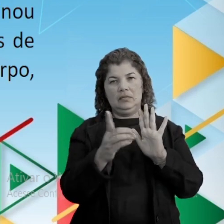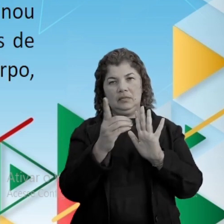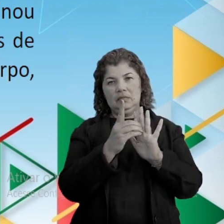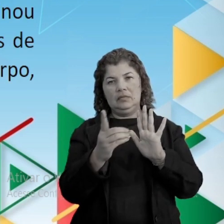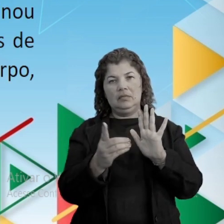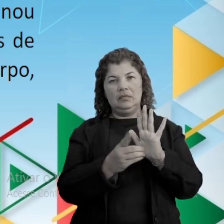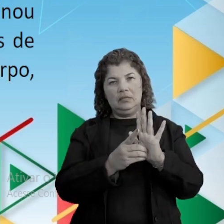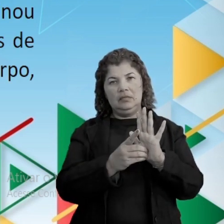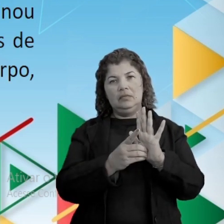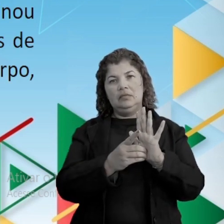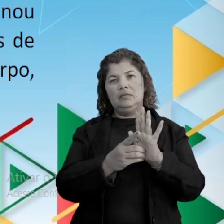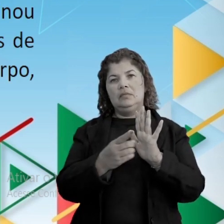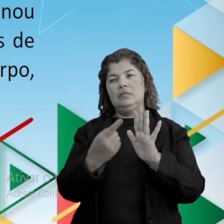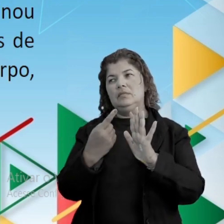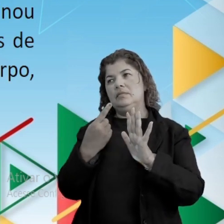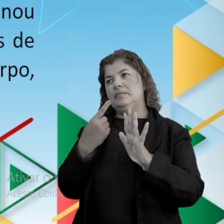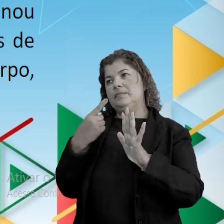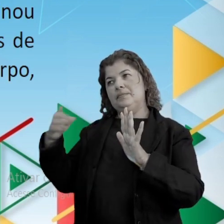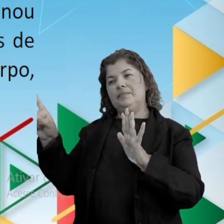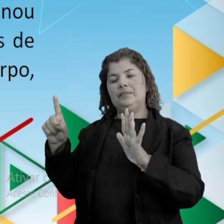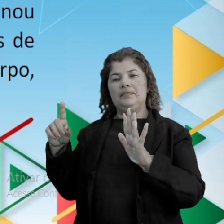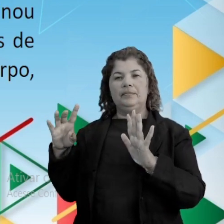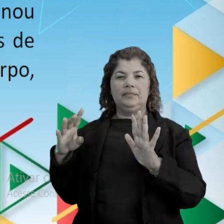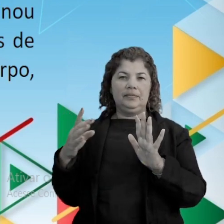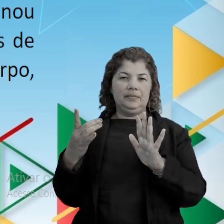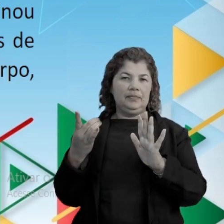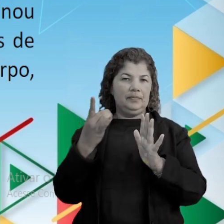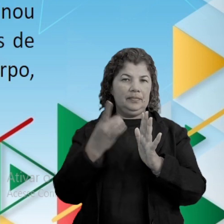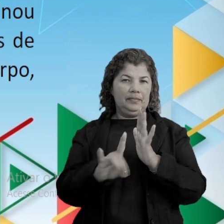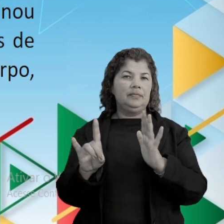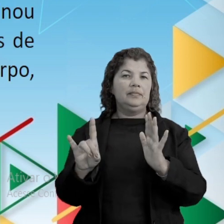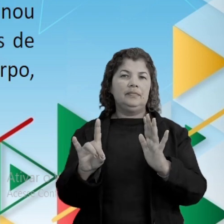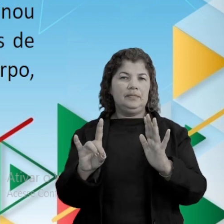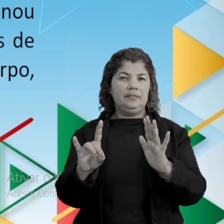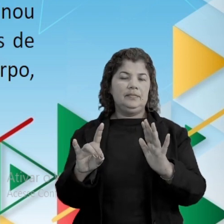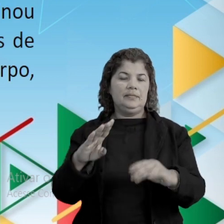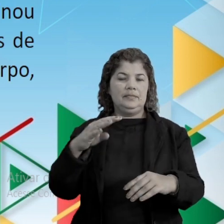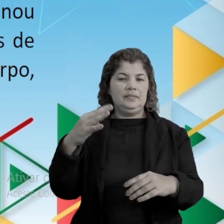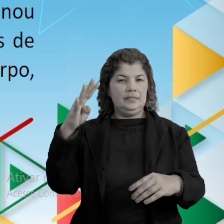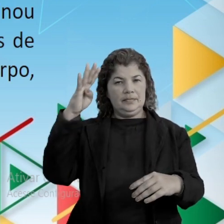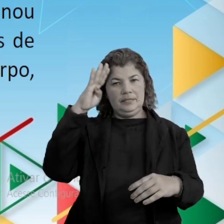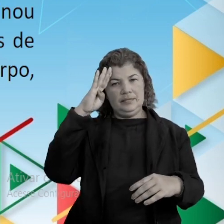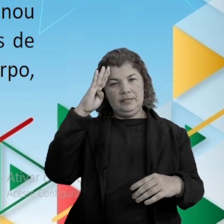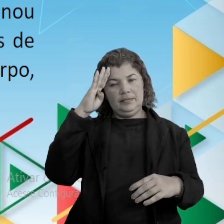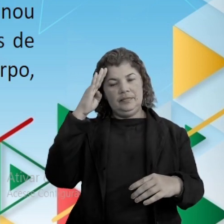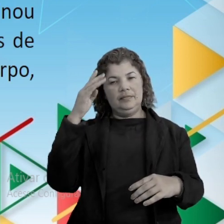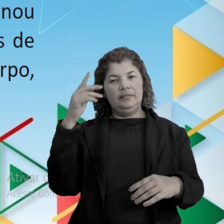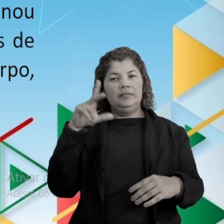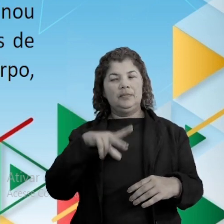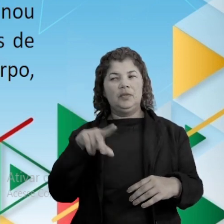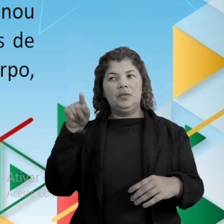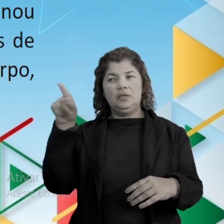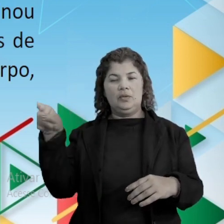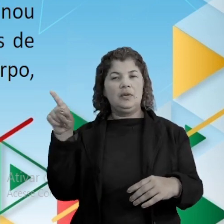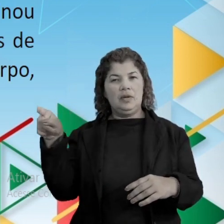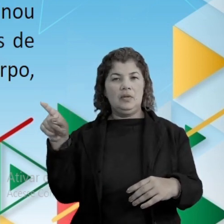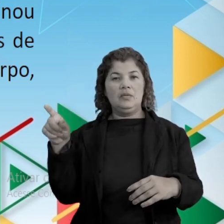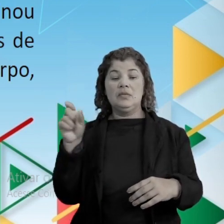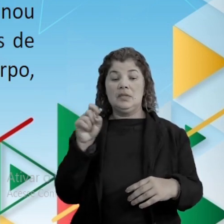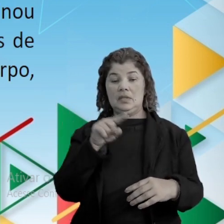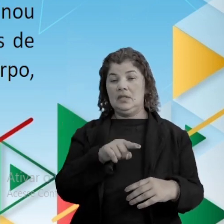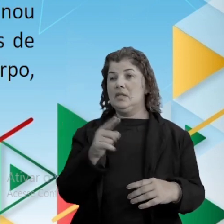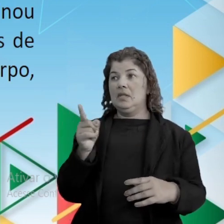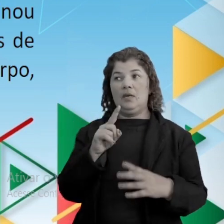inimigas às tropas militares enviadas de Portugal sem o seu consentimento.